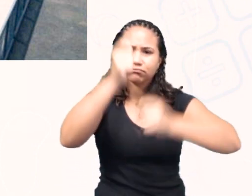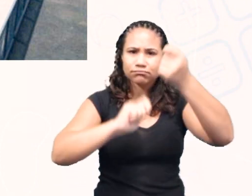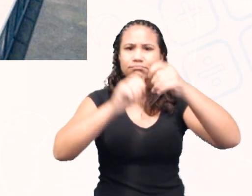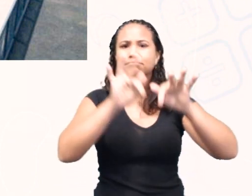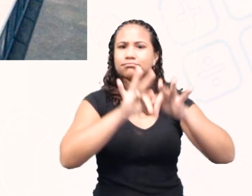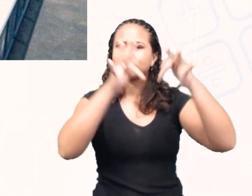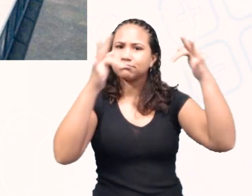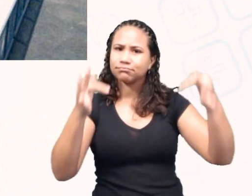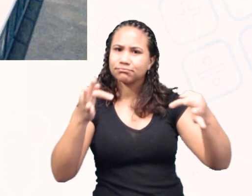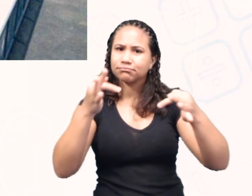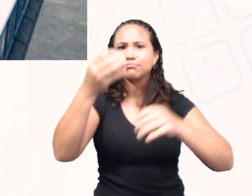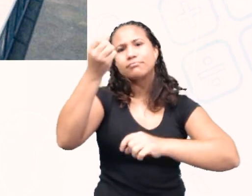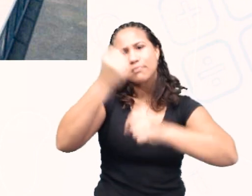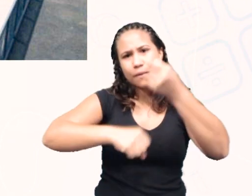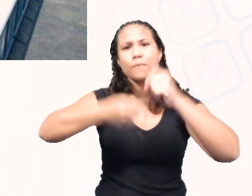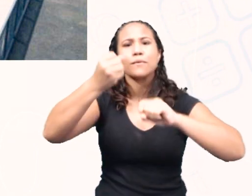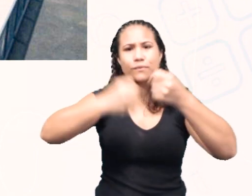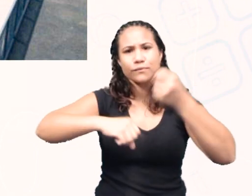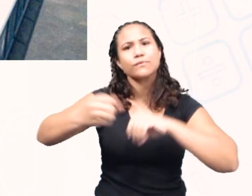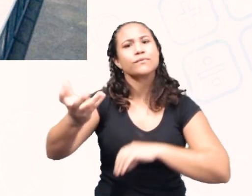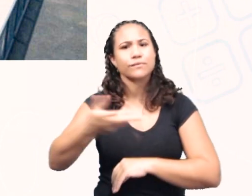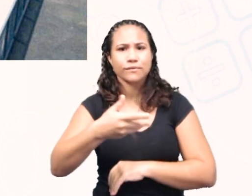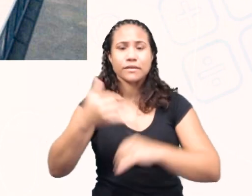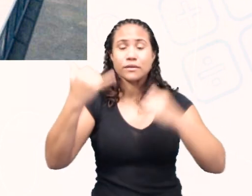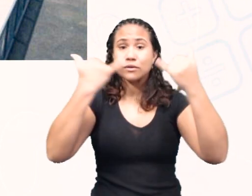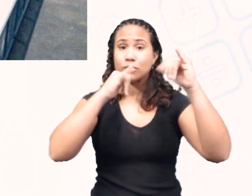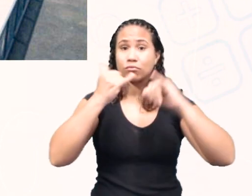simples para a produção de energia.